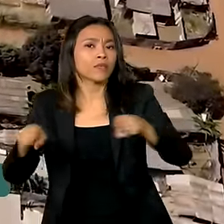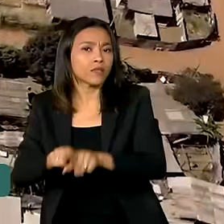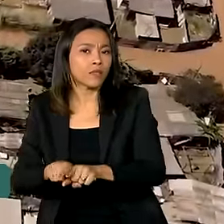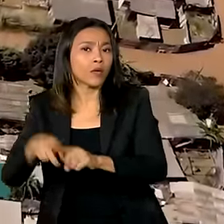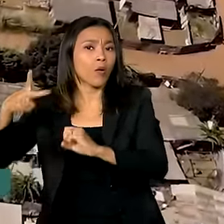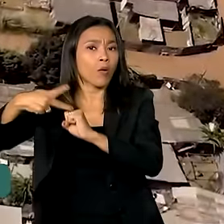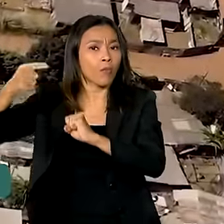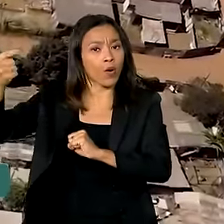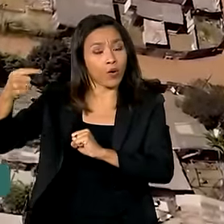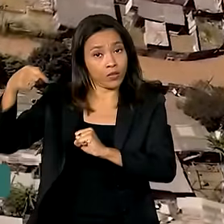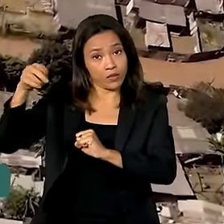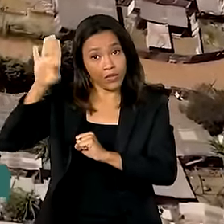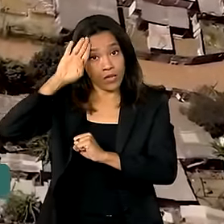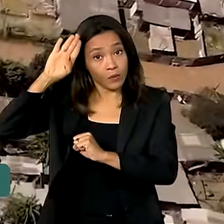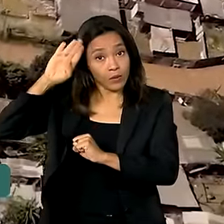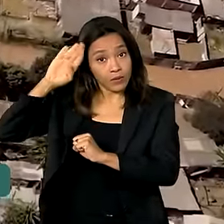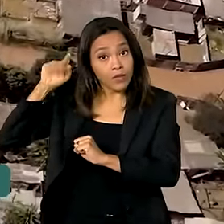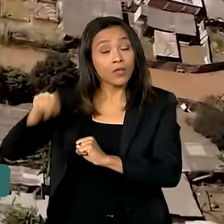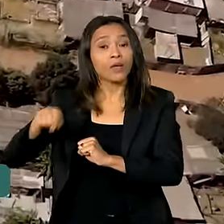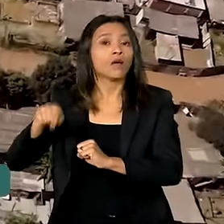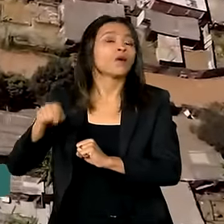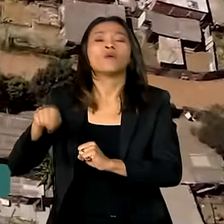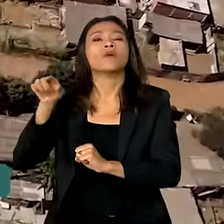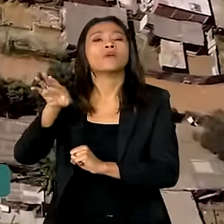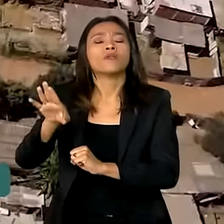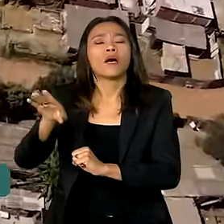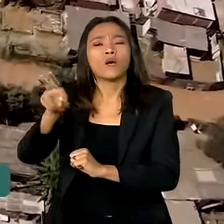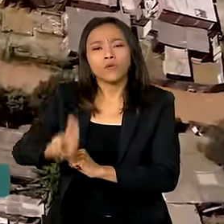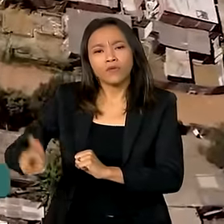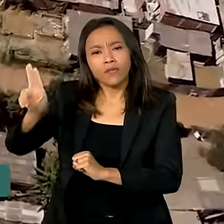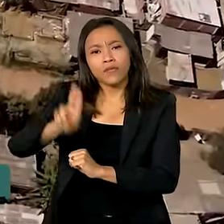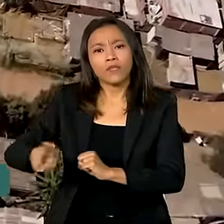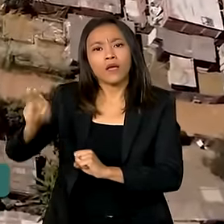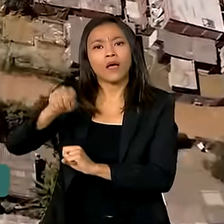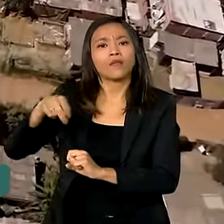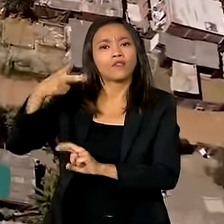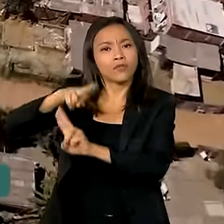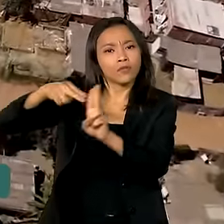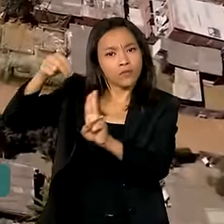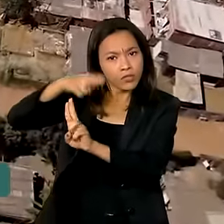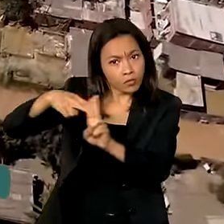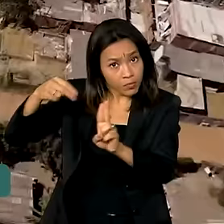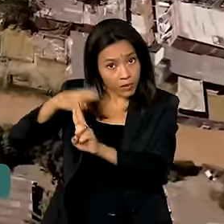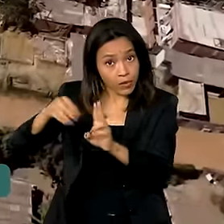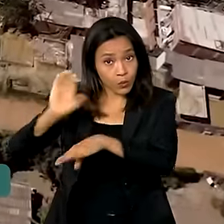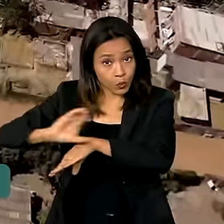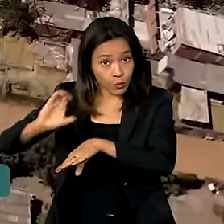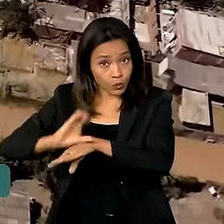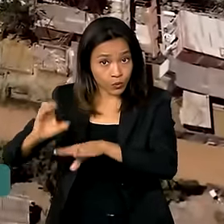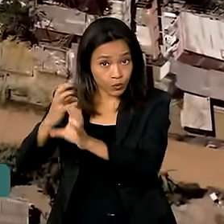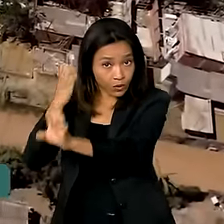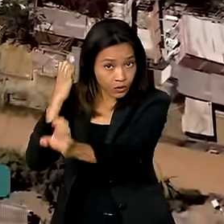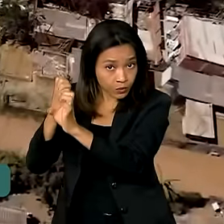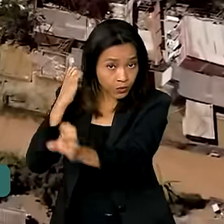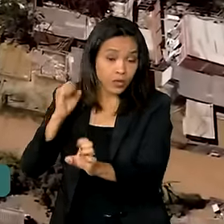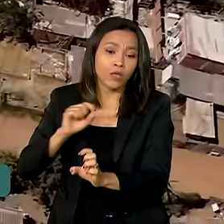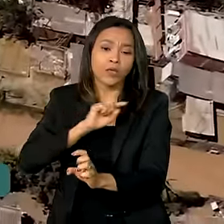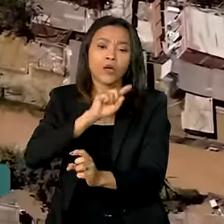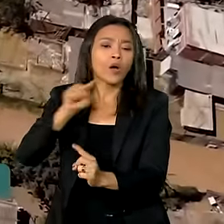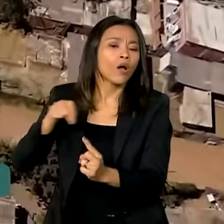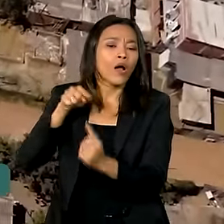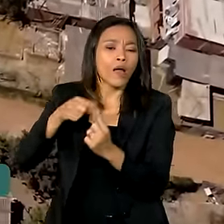-graduação da Faculdade de Arquitetura e Urbanismo da Universidade de Brasília. O projeto visa melhorar a